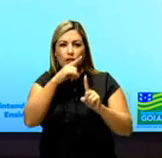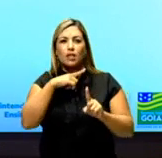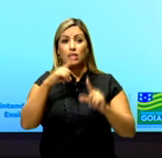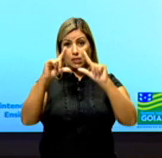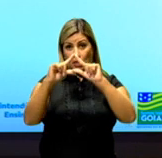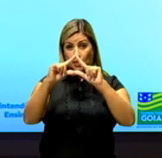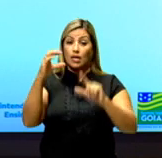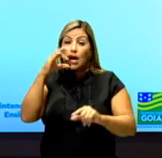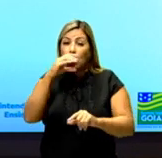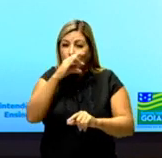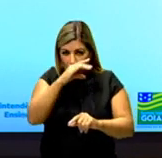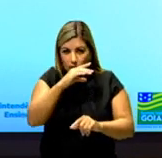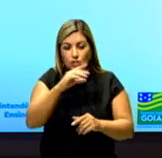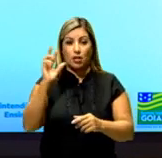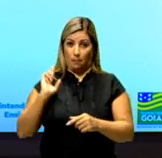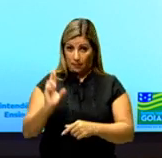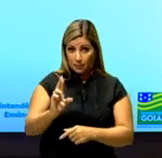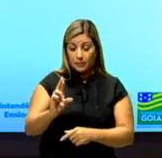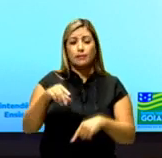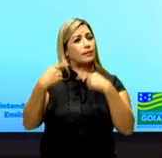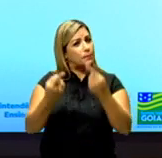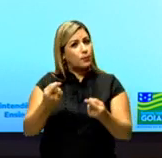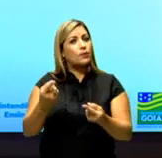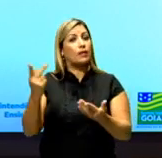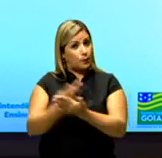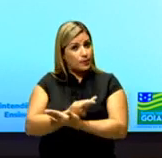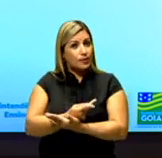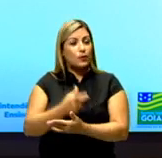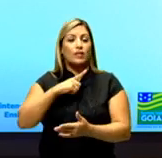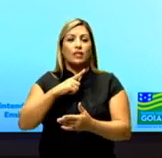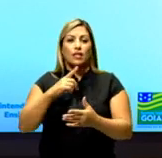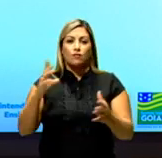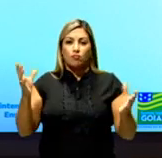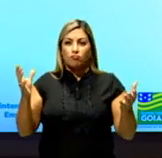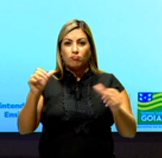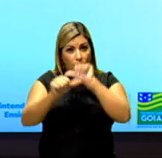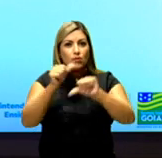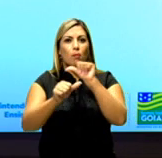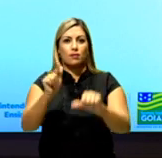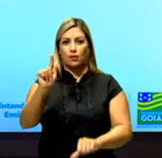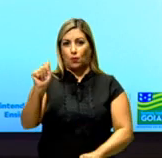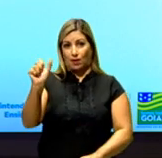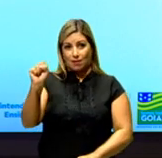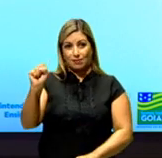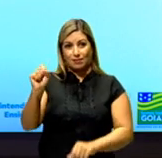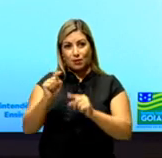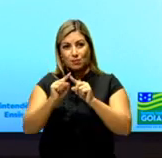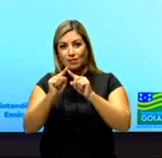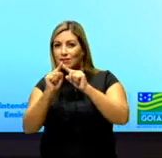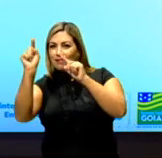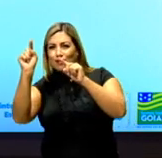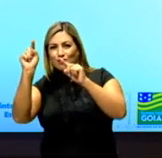aquecimento. E depois que essa reação aconteceu, houve formação de gás, que é essa setinha aqui, ó,